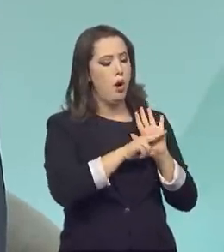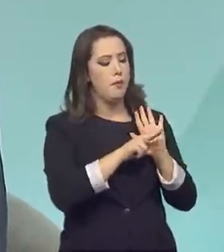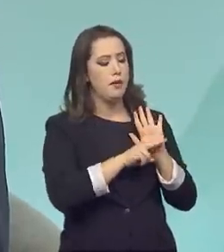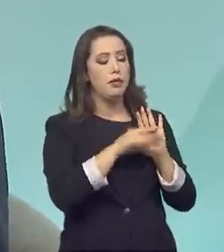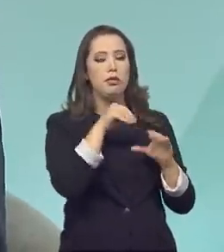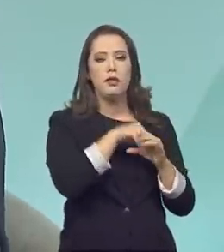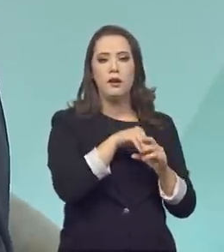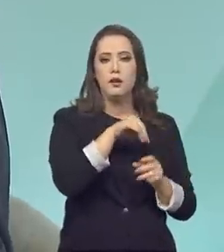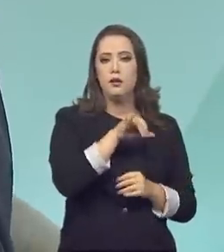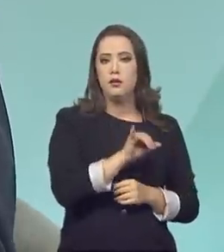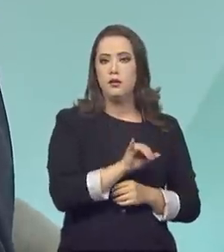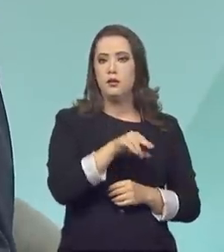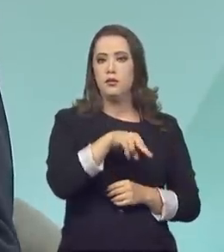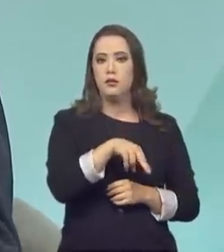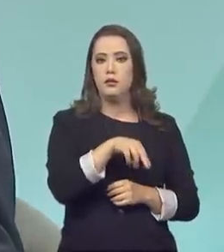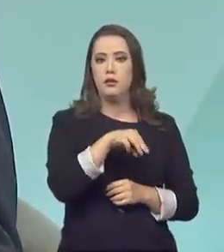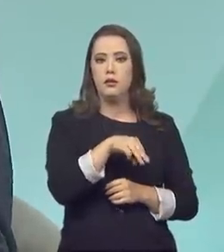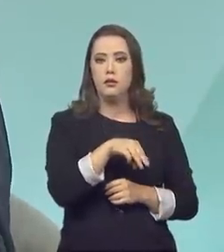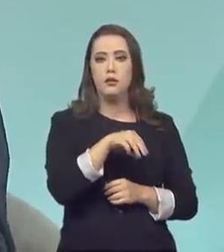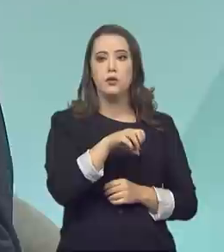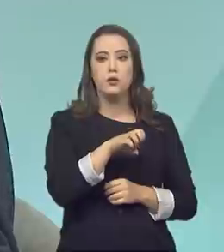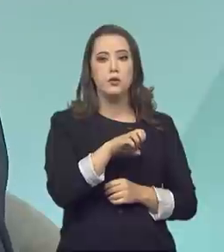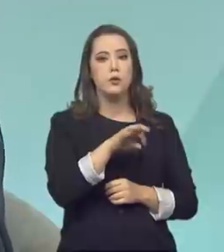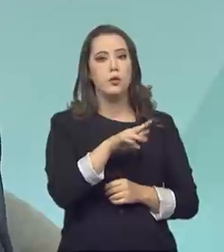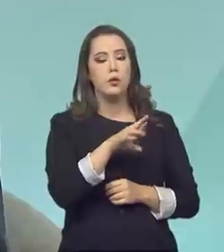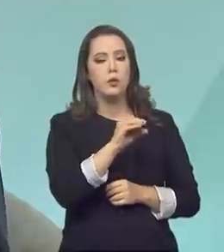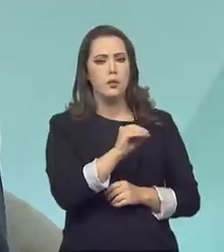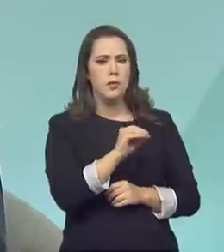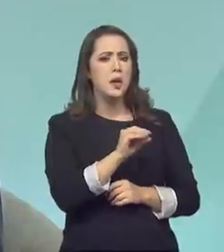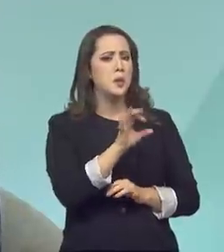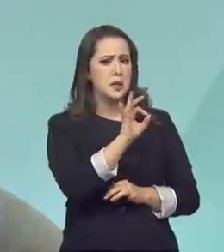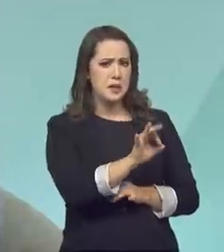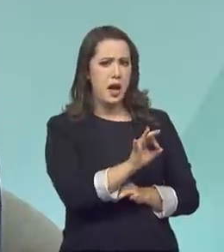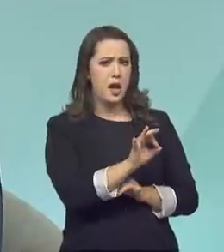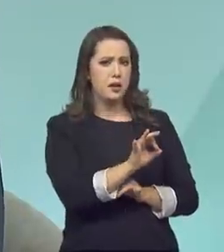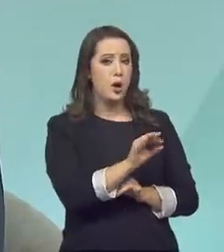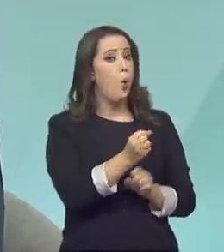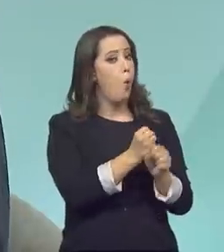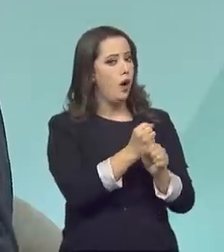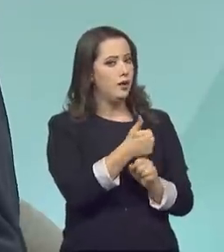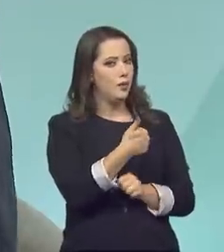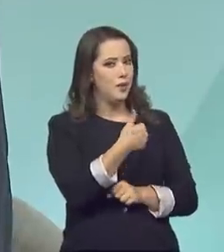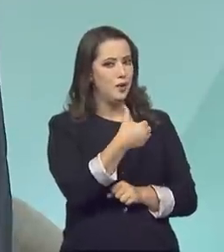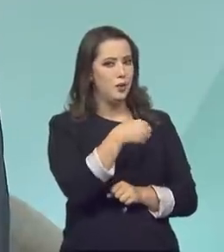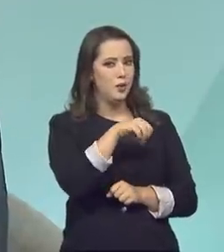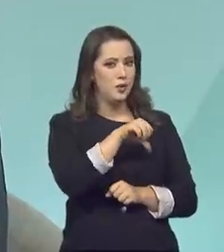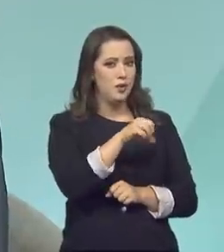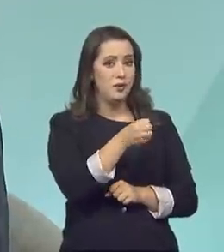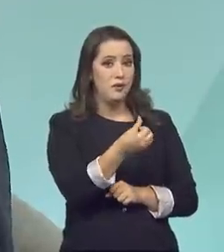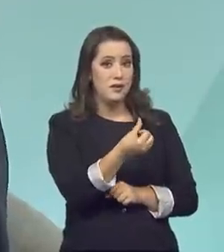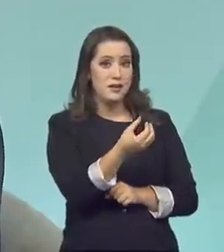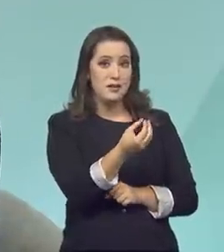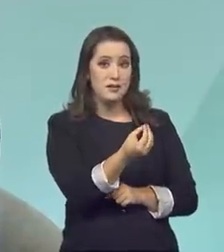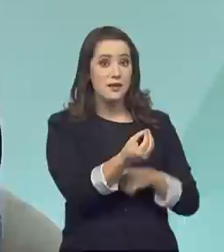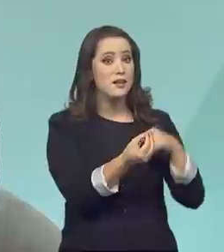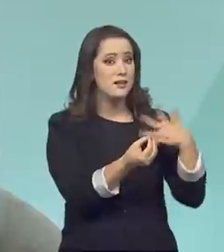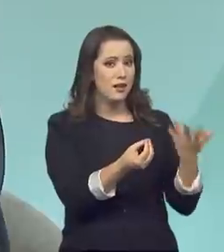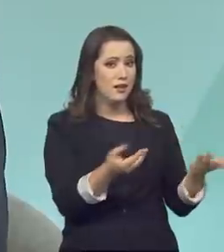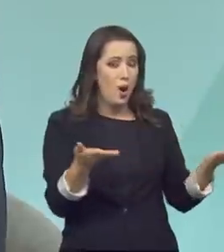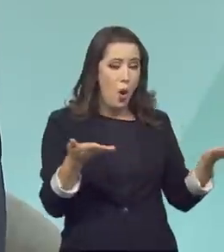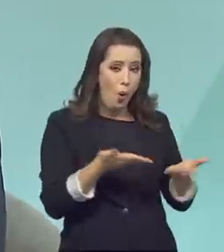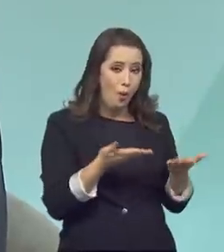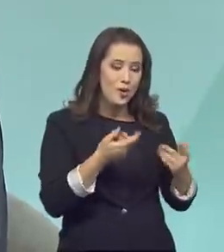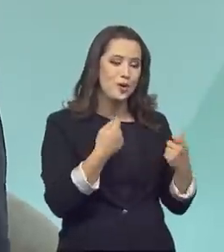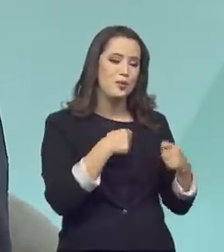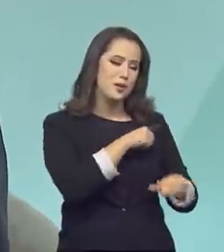que é uma forma adequada para décadas de 70, 80, 90, mas que nos dias de hoje já exige uma